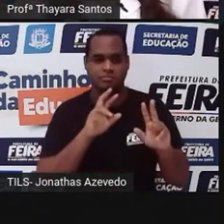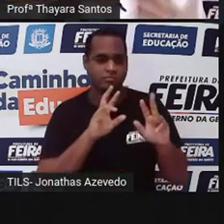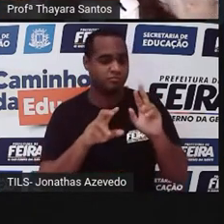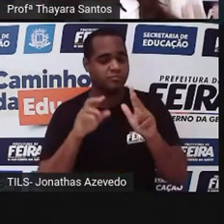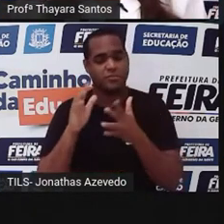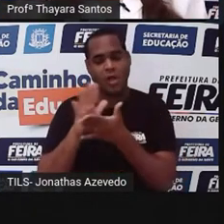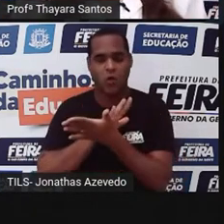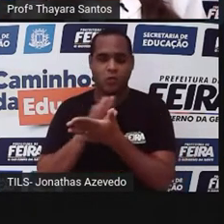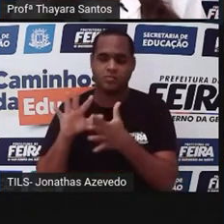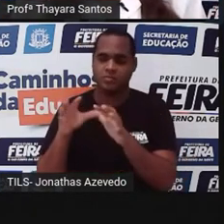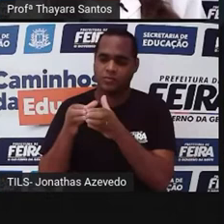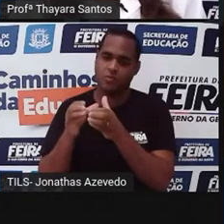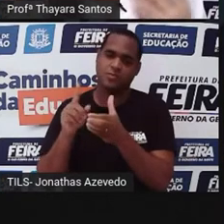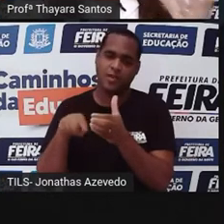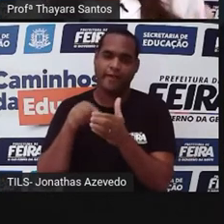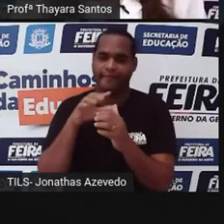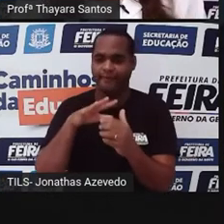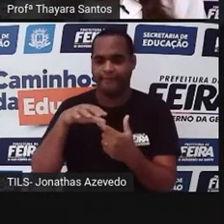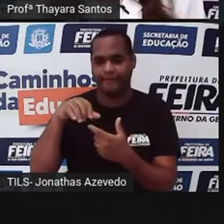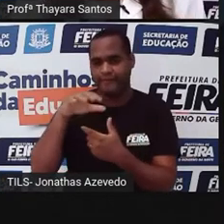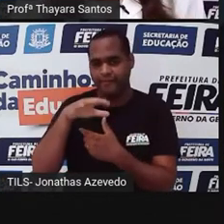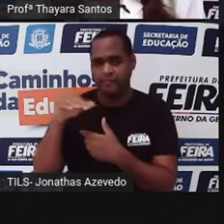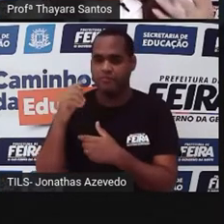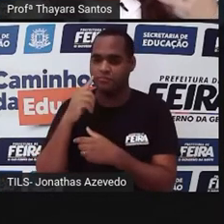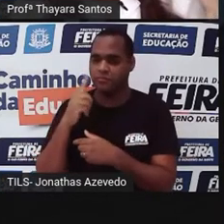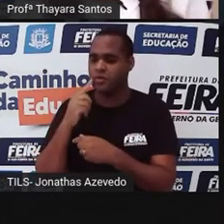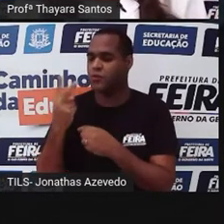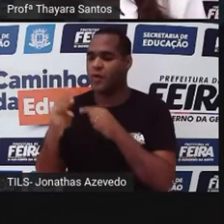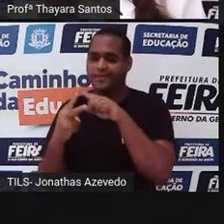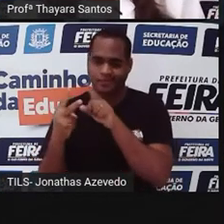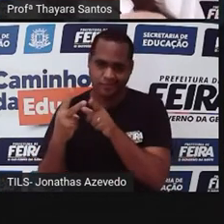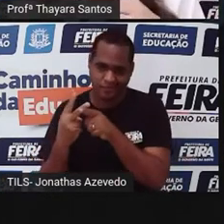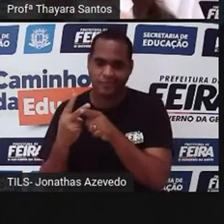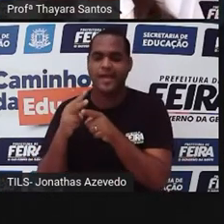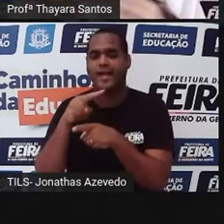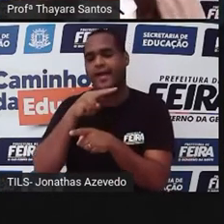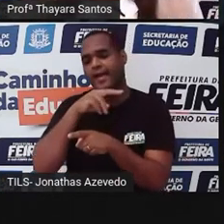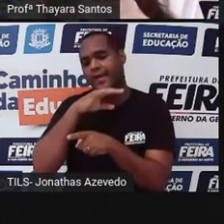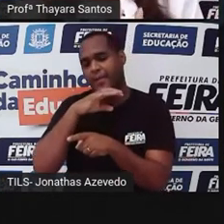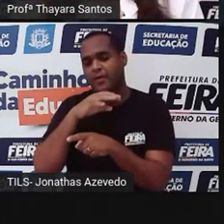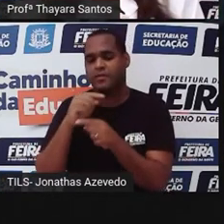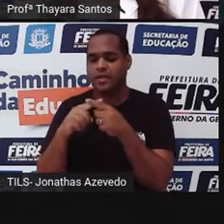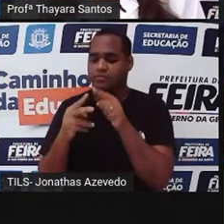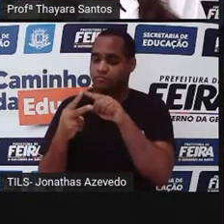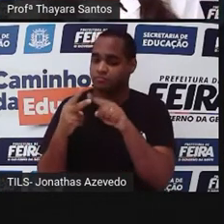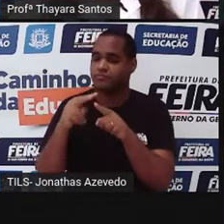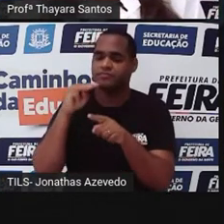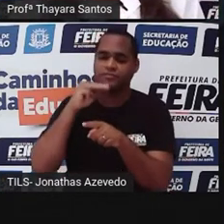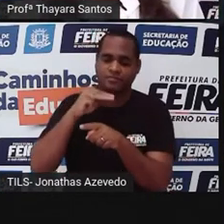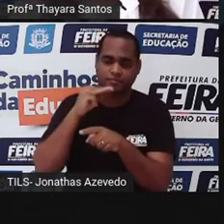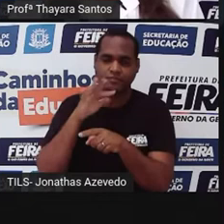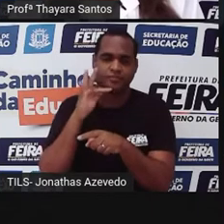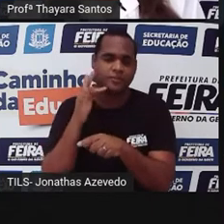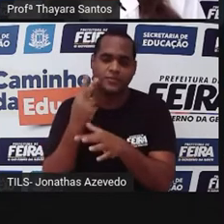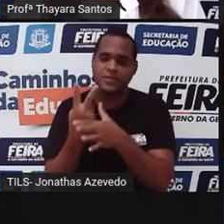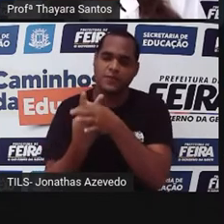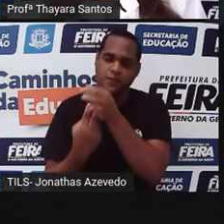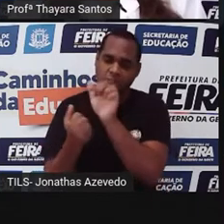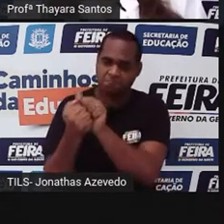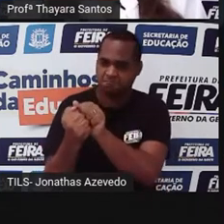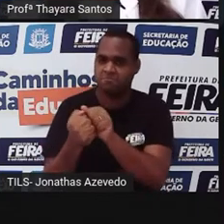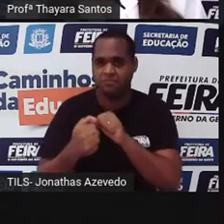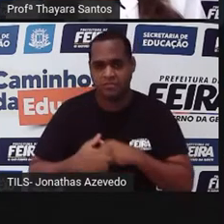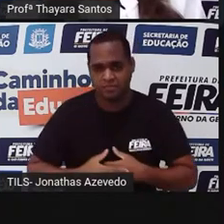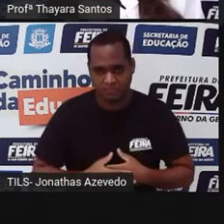representantes do grupo dos moluscos que são hermafroditas. Que o mesmo animal tem as duas estruturas reprodutivas ali dentro dele.